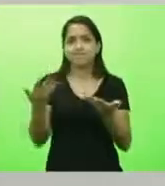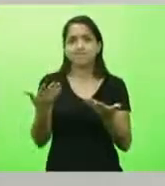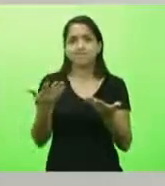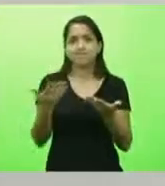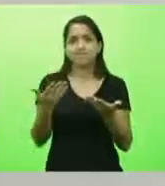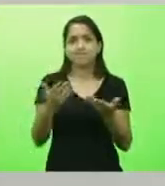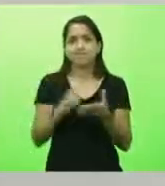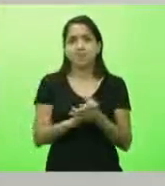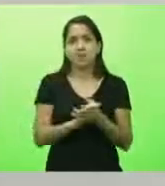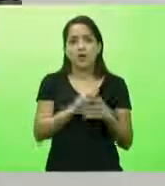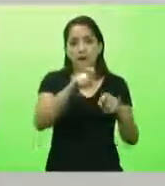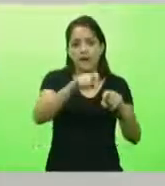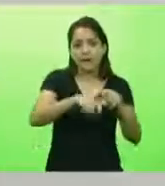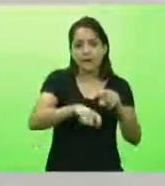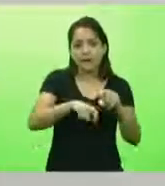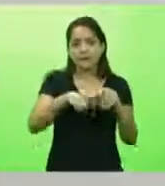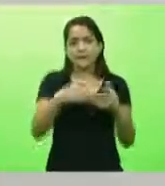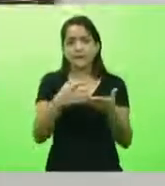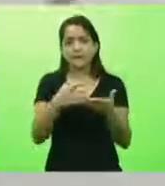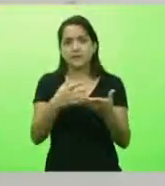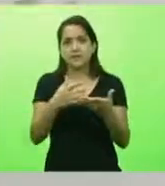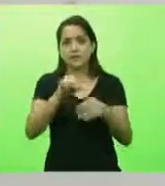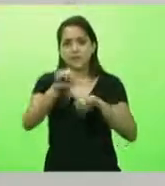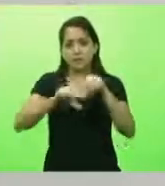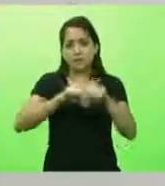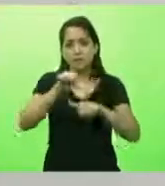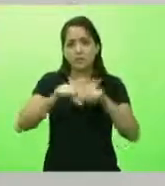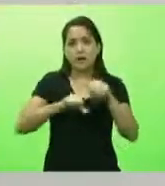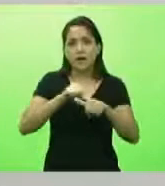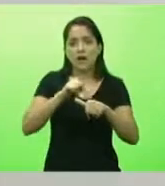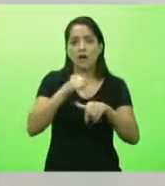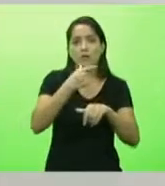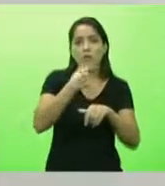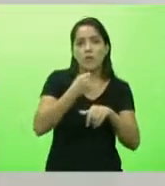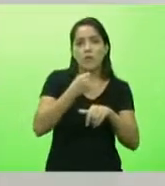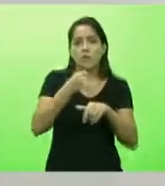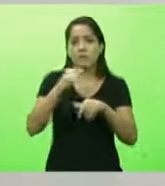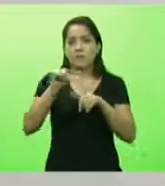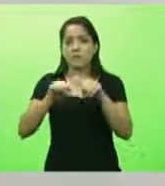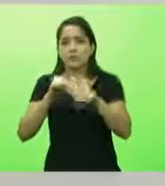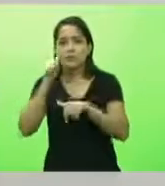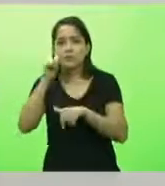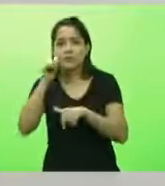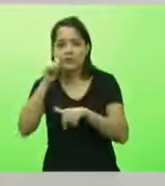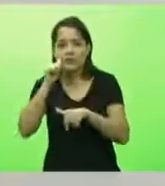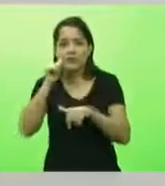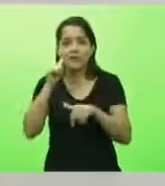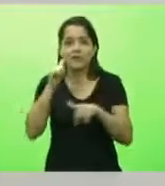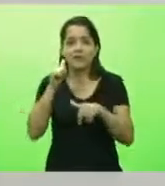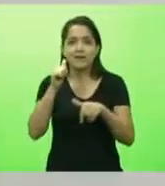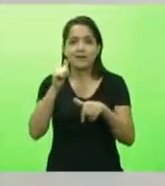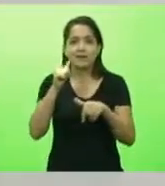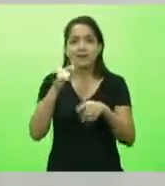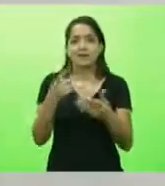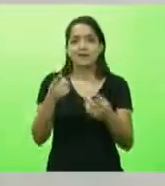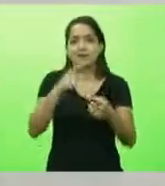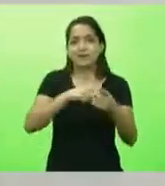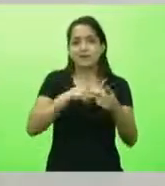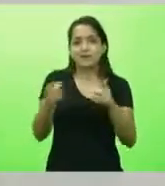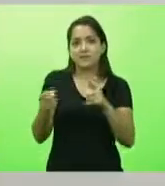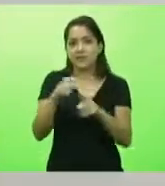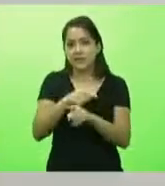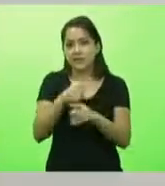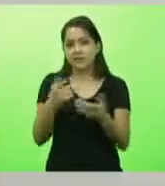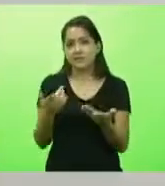heterossexual de pessoas que só trocaram de sexo, pensam que trocaram de sexo. E temos que aceitar, parece o refresco do